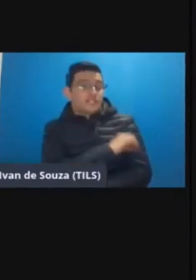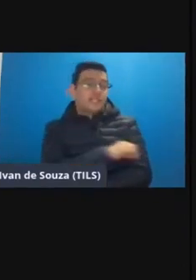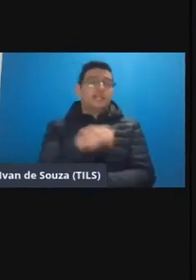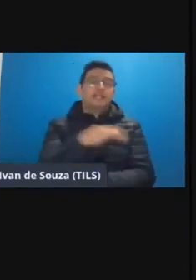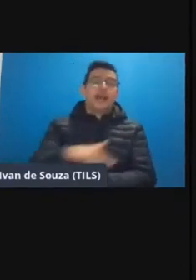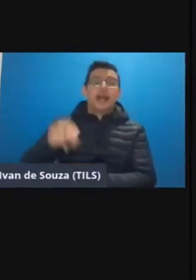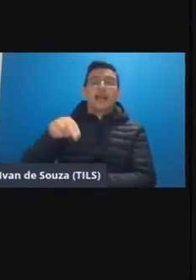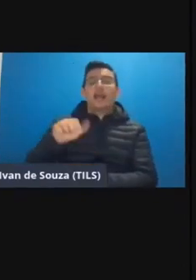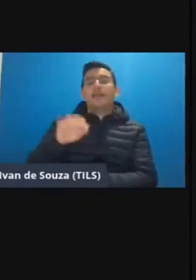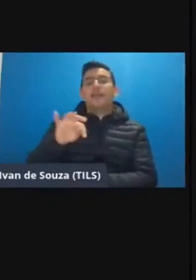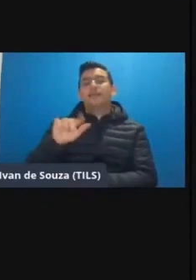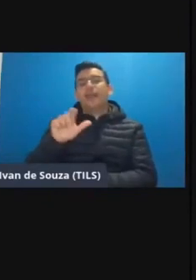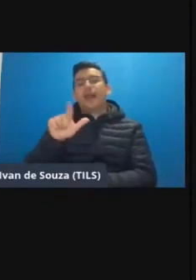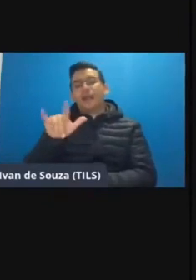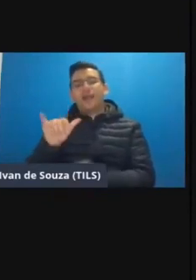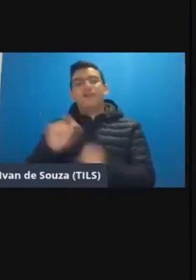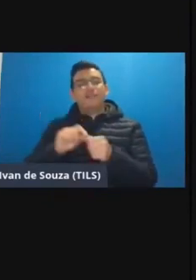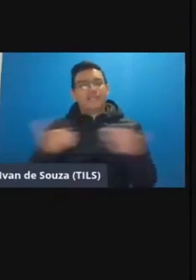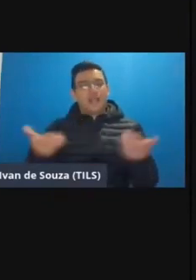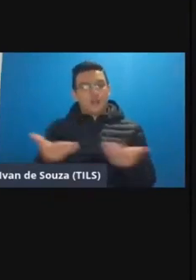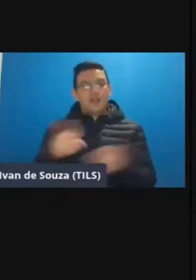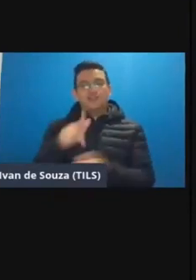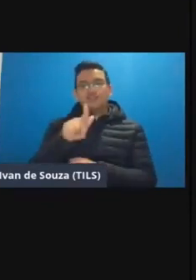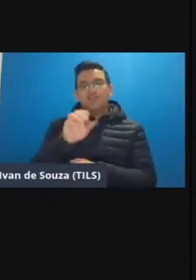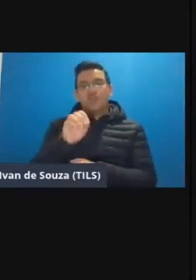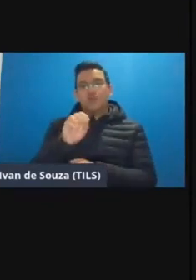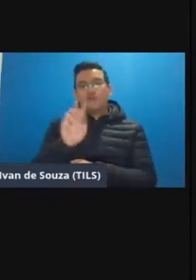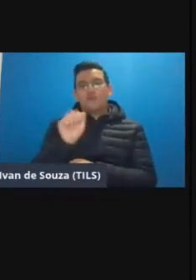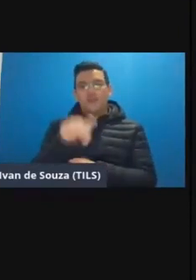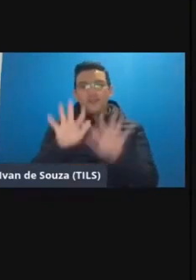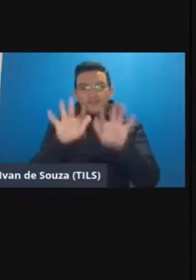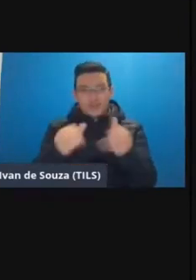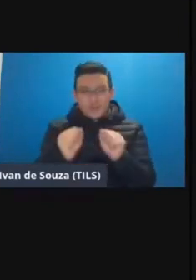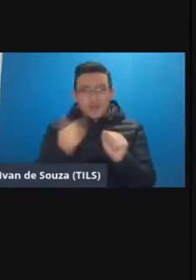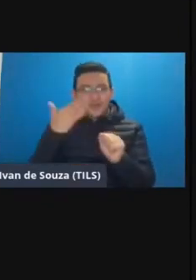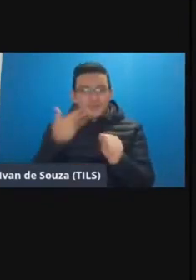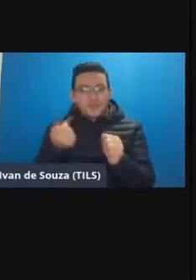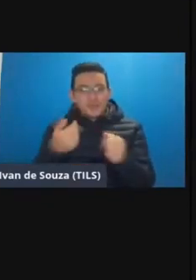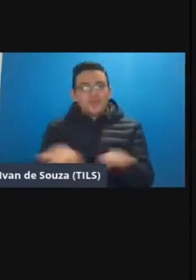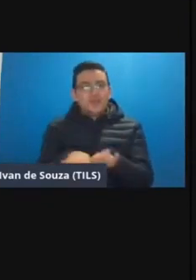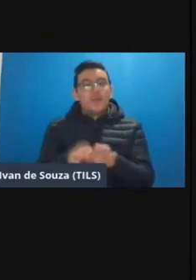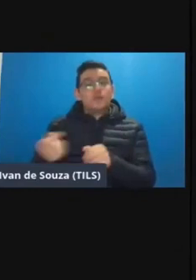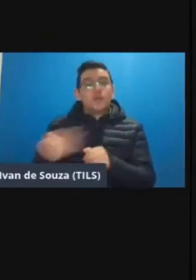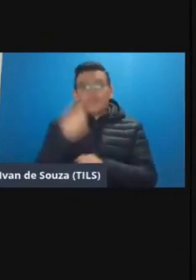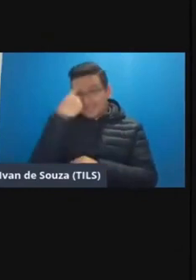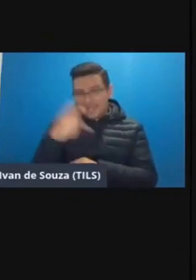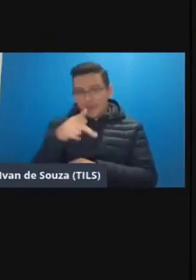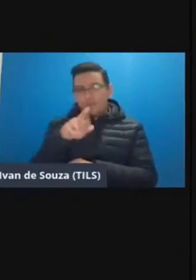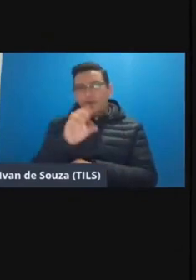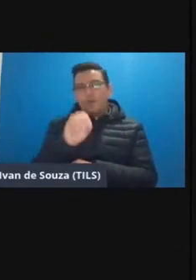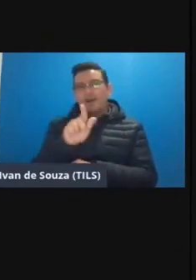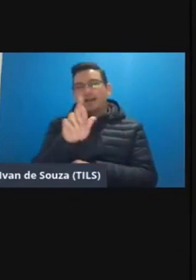que a Natália vai comandar agora a Giovanna acho que vai querer fazer o encerramento pode falar um pouquinho também de uma nova iniciativa da Prograde